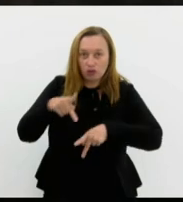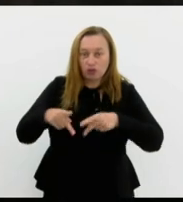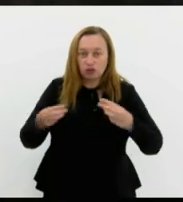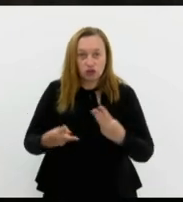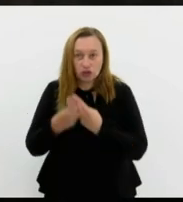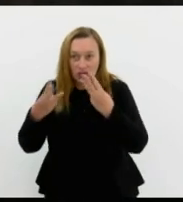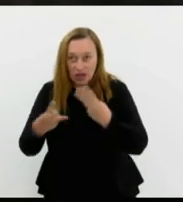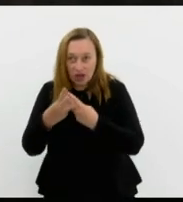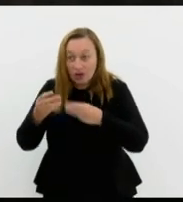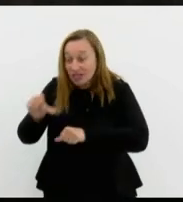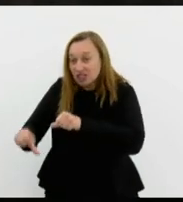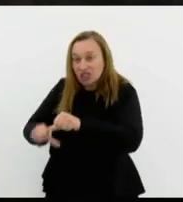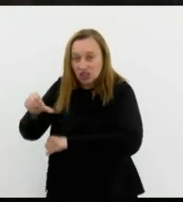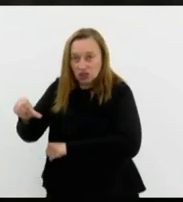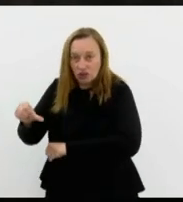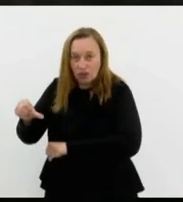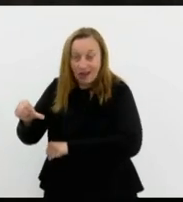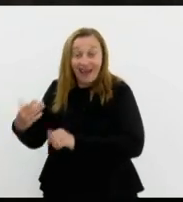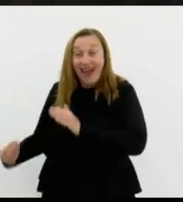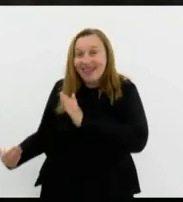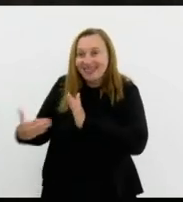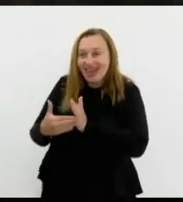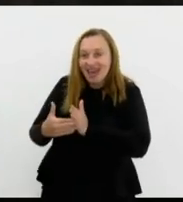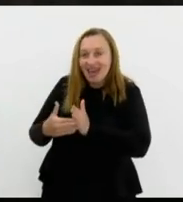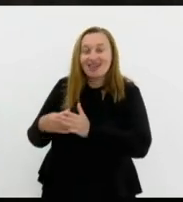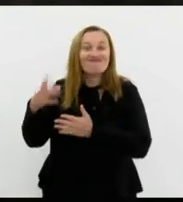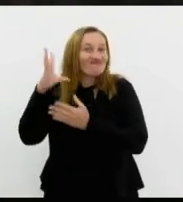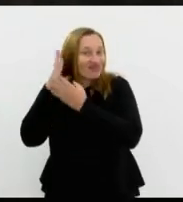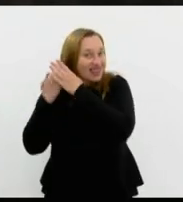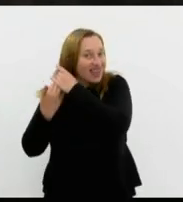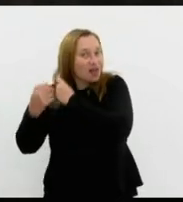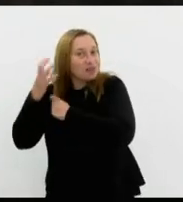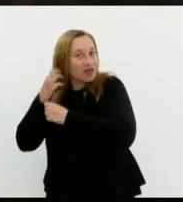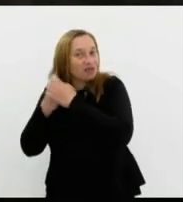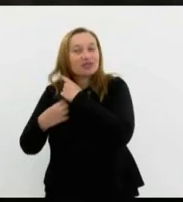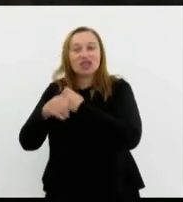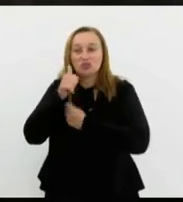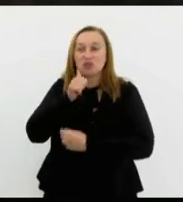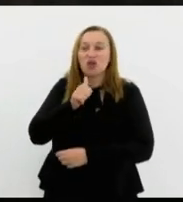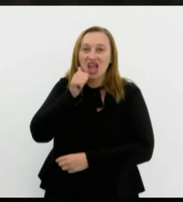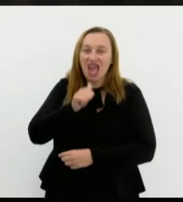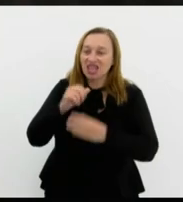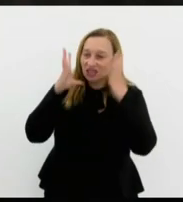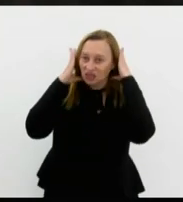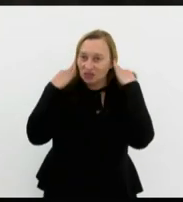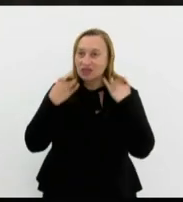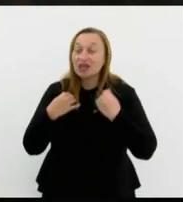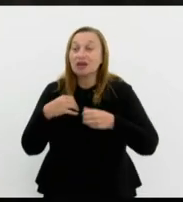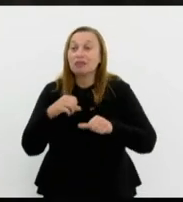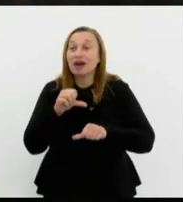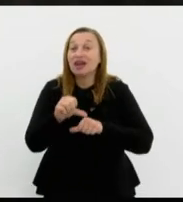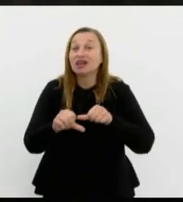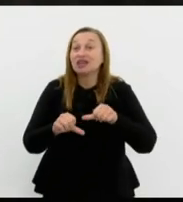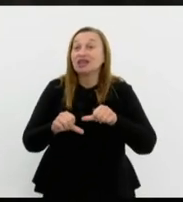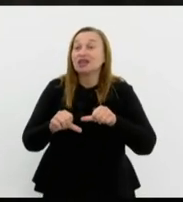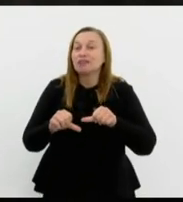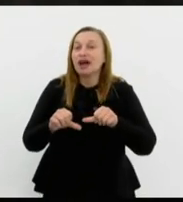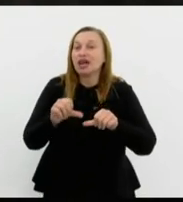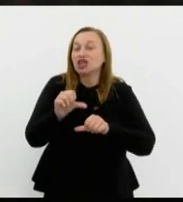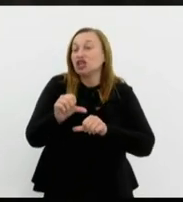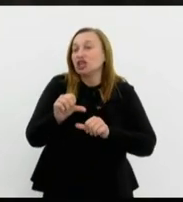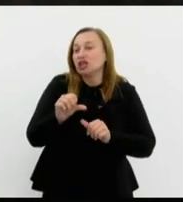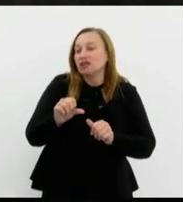Até cabelos das mulheres eram retirados, cabelos, para se fazer travesseiros,